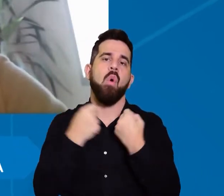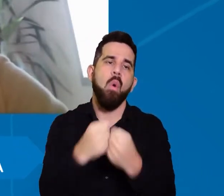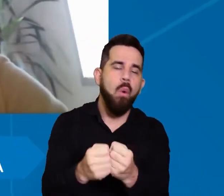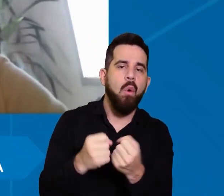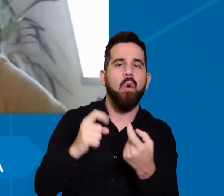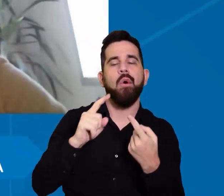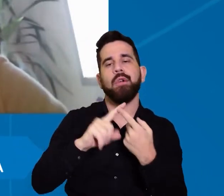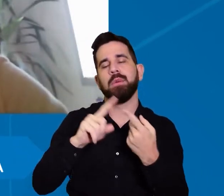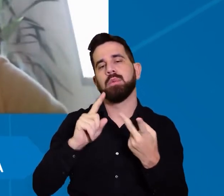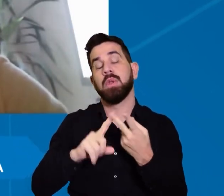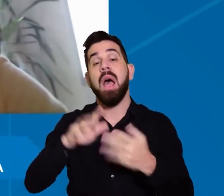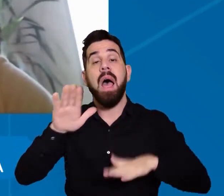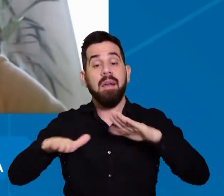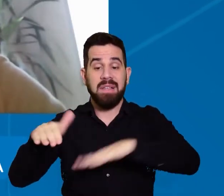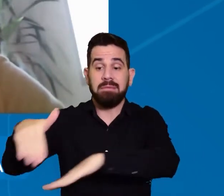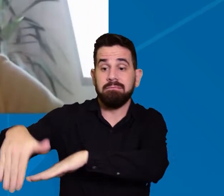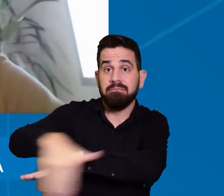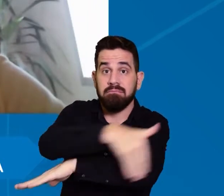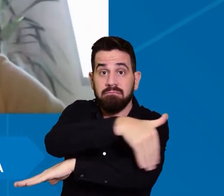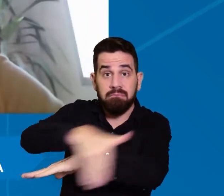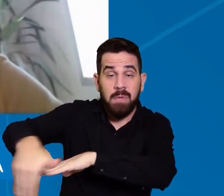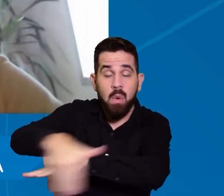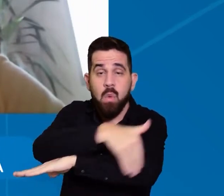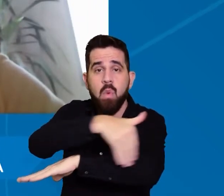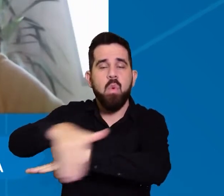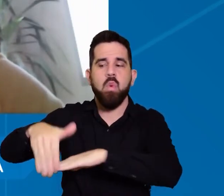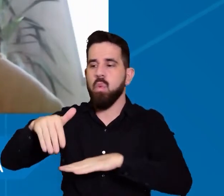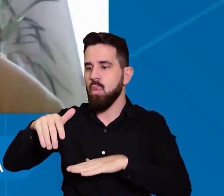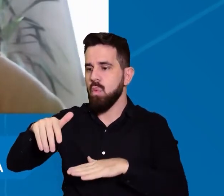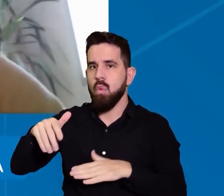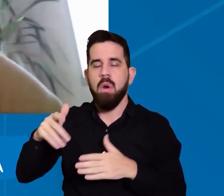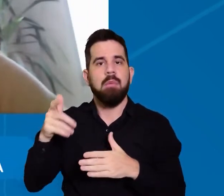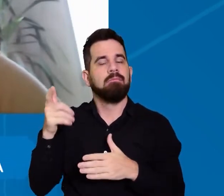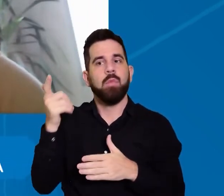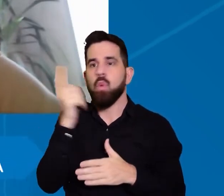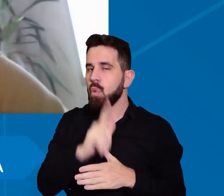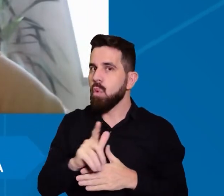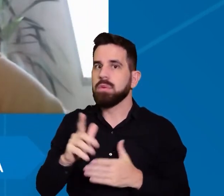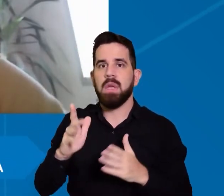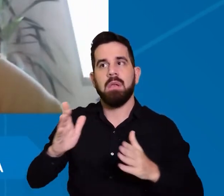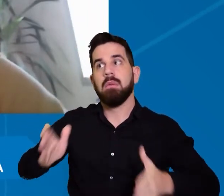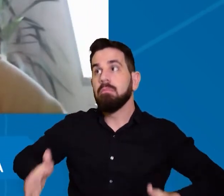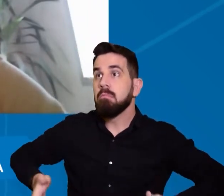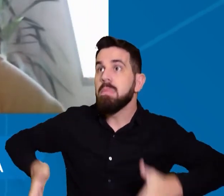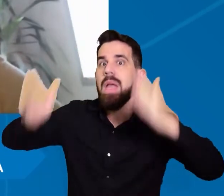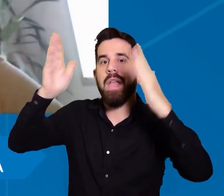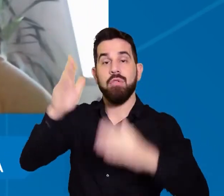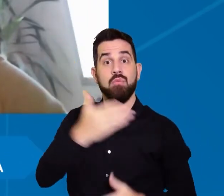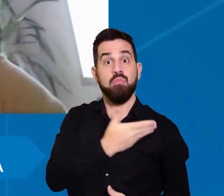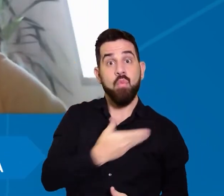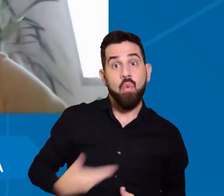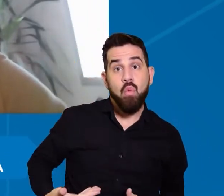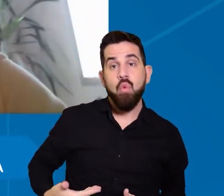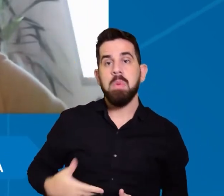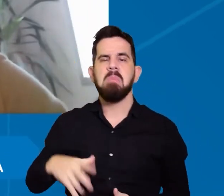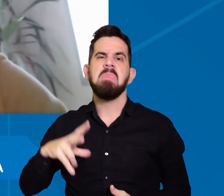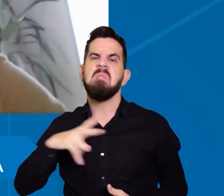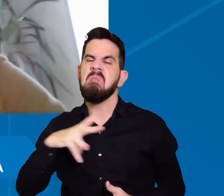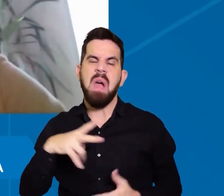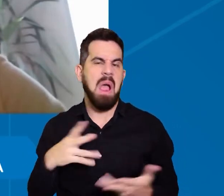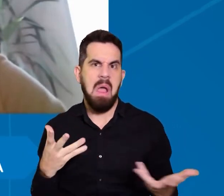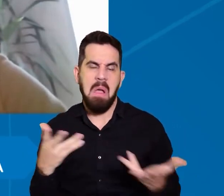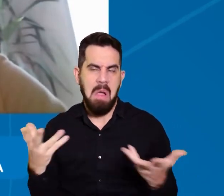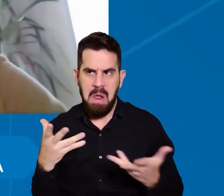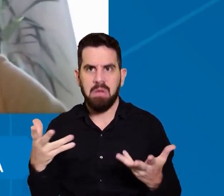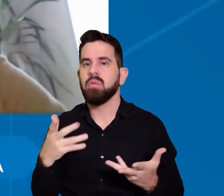nas calçadas, nos prédios públicos, nos ambientes também privados e particulares. Então, nós temos